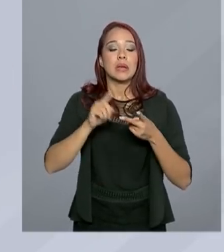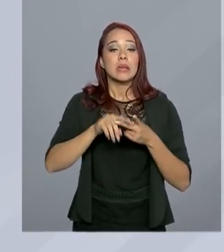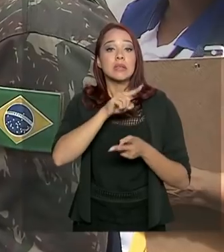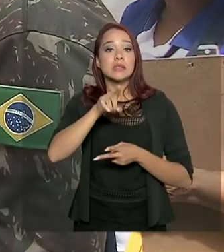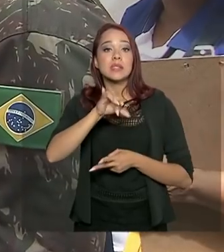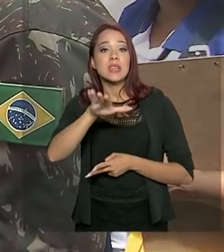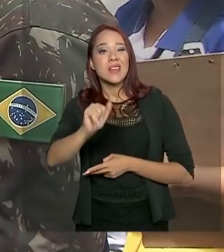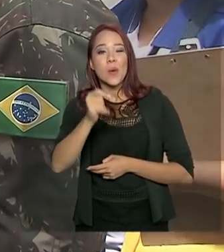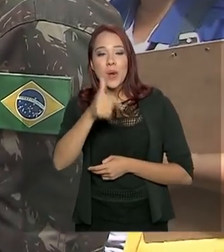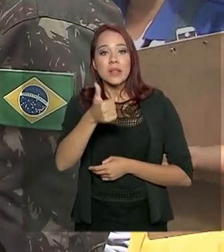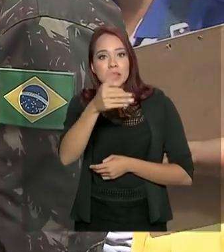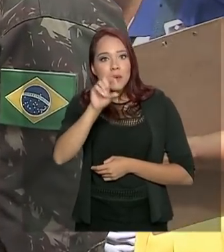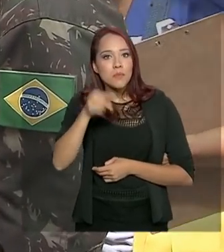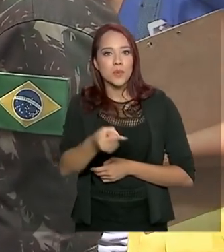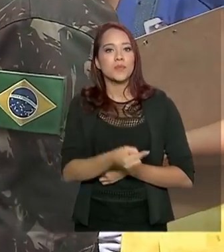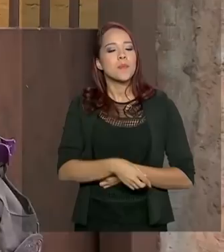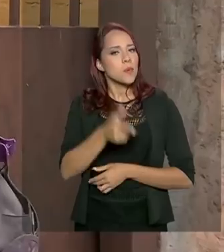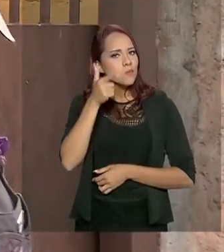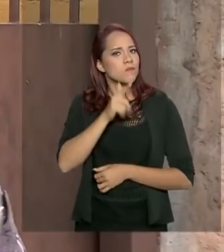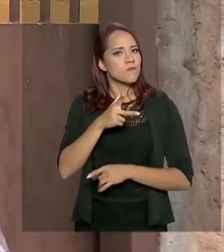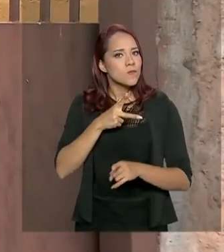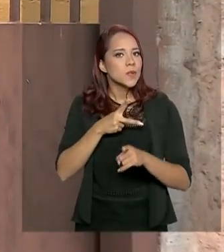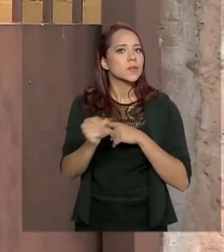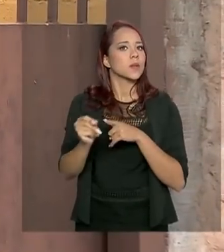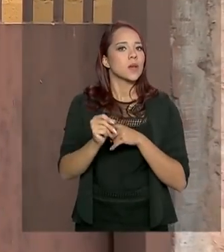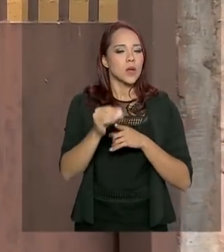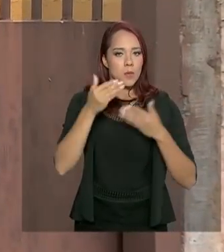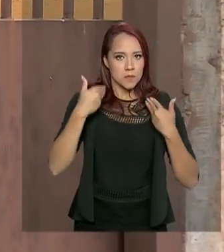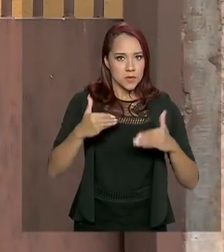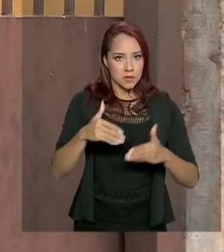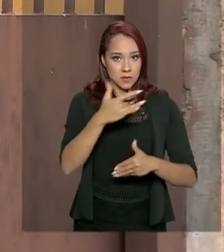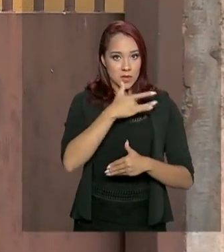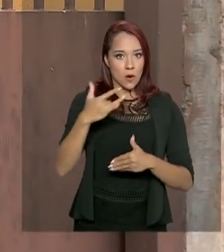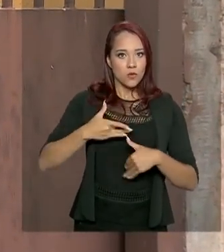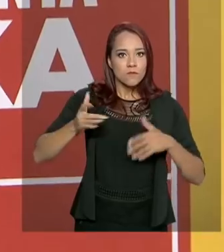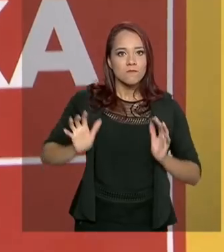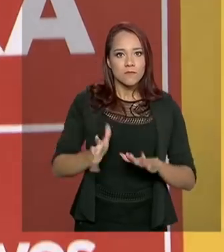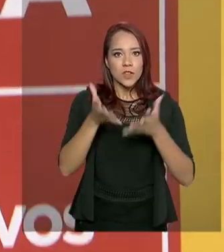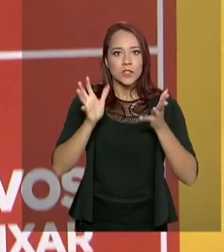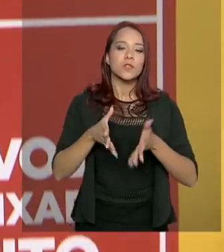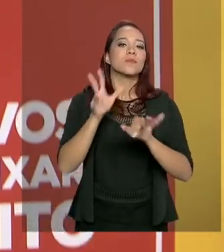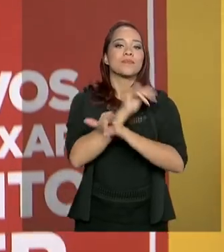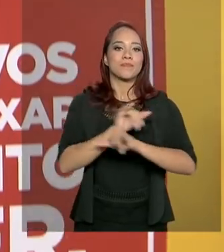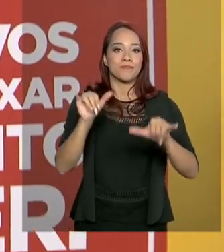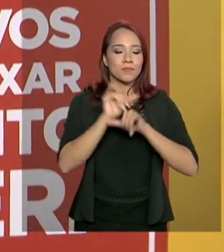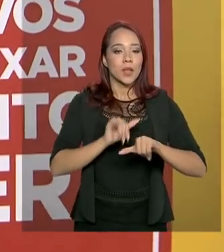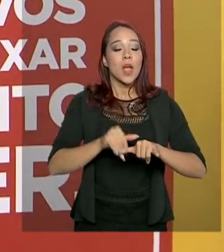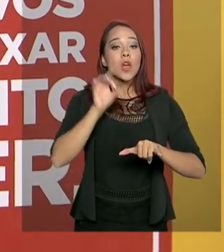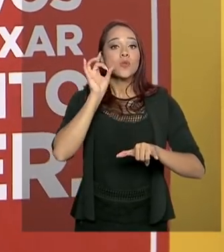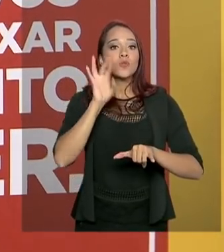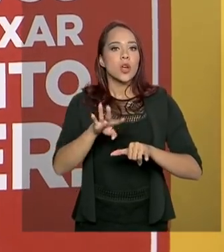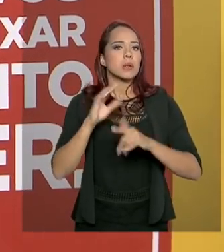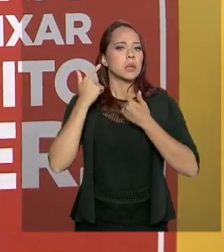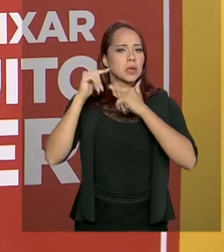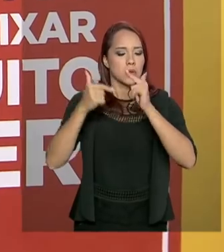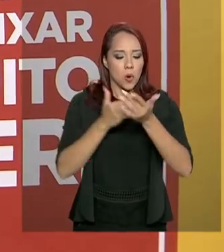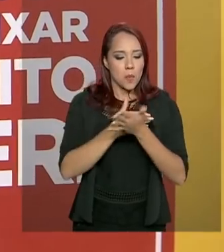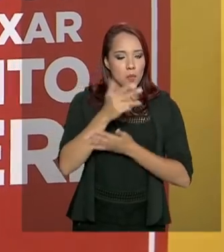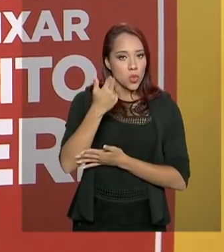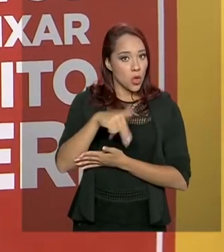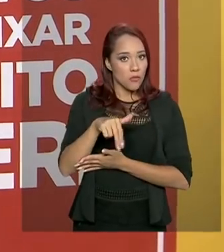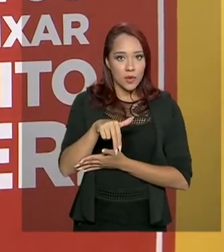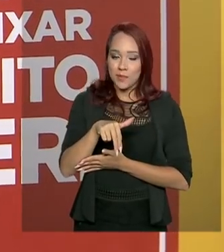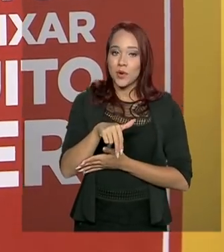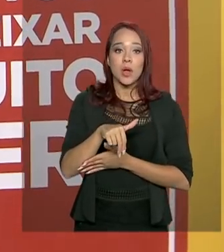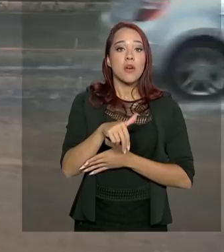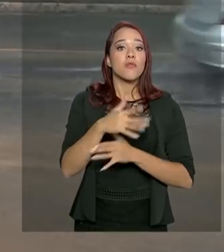10 mil. E para ganhar essa batalha, o Ministério da Saúde investiu em campanhas. Mas em vez da tradicional, que começa em novembro, a